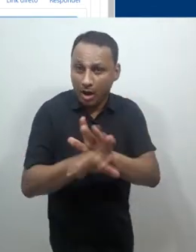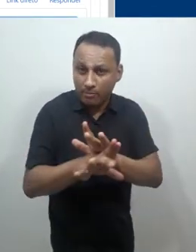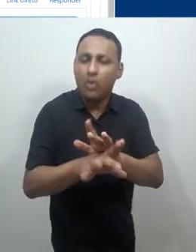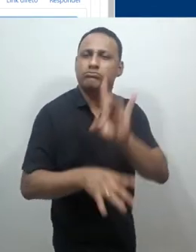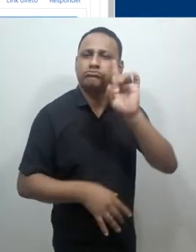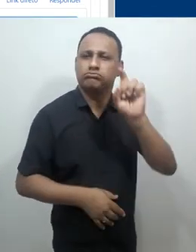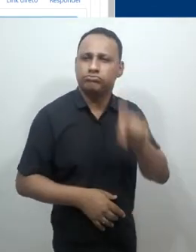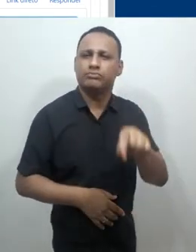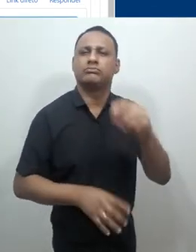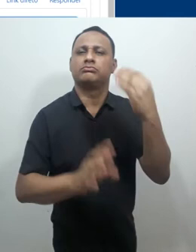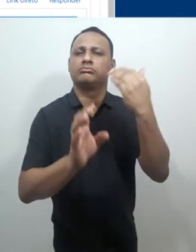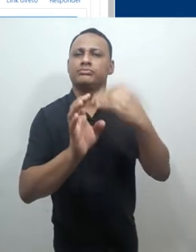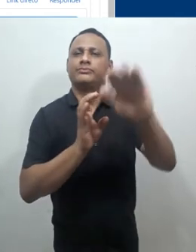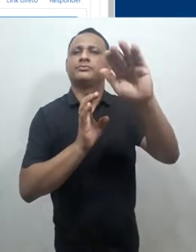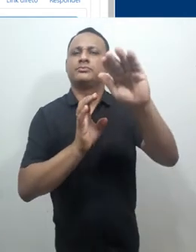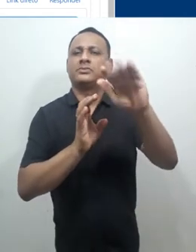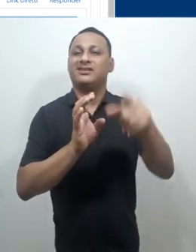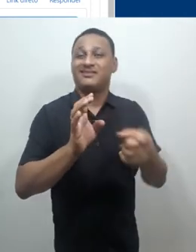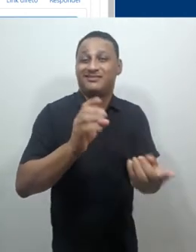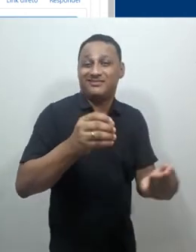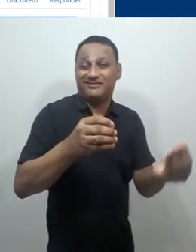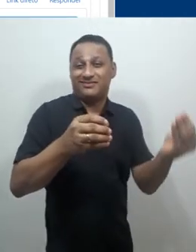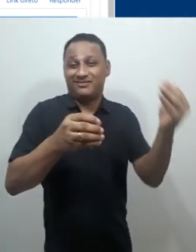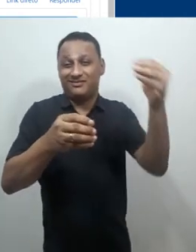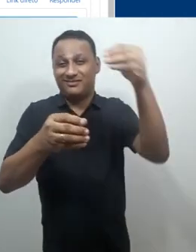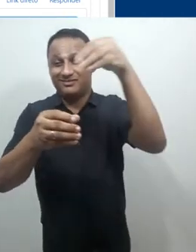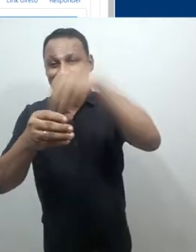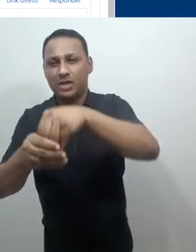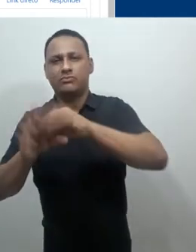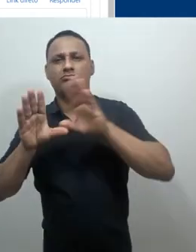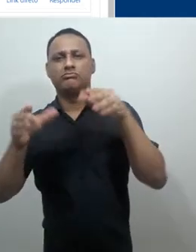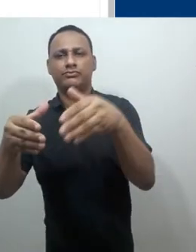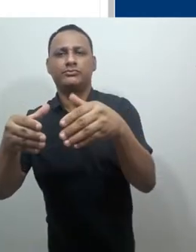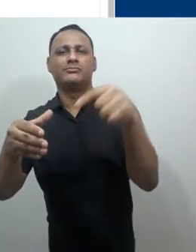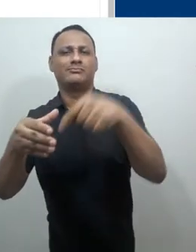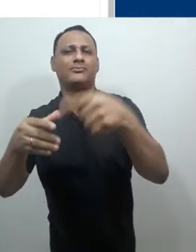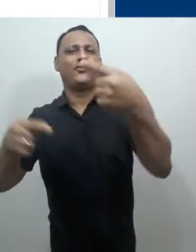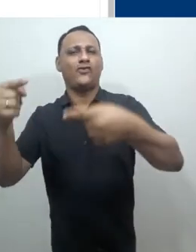E clico sobre o botão Enviar mensagem ao fórum.